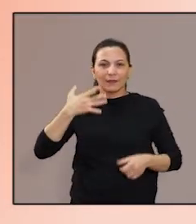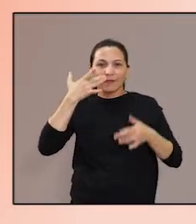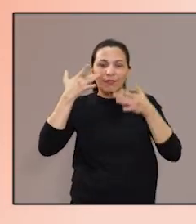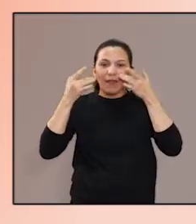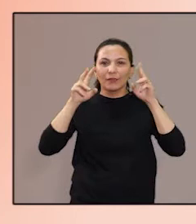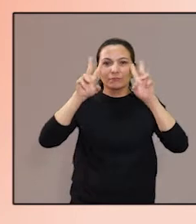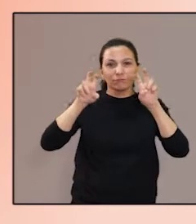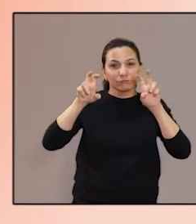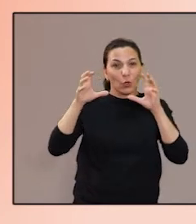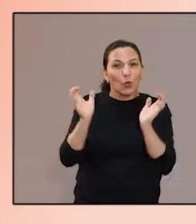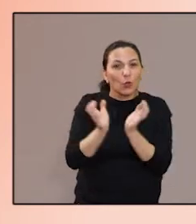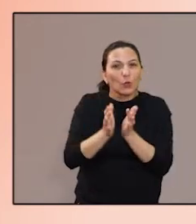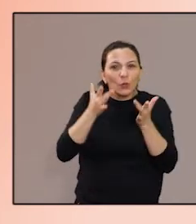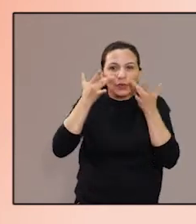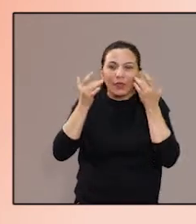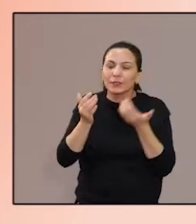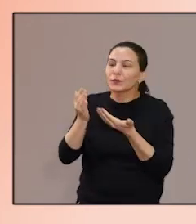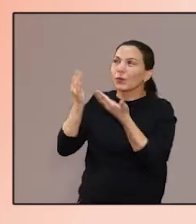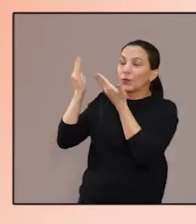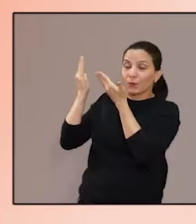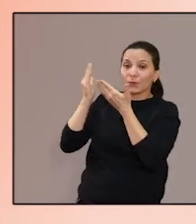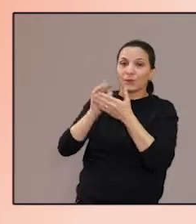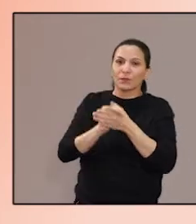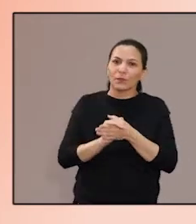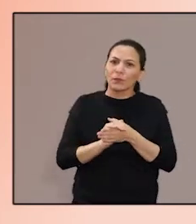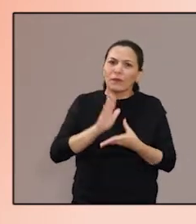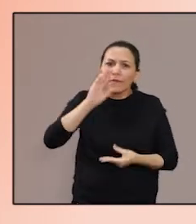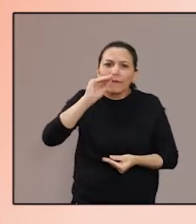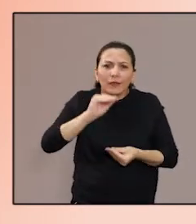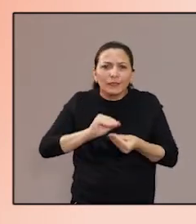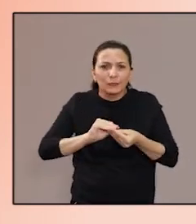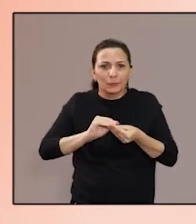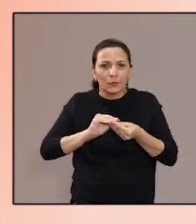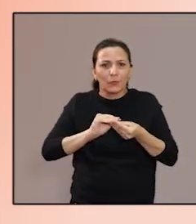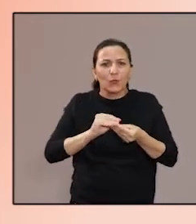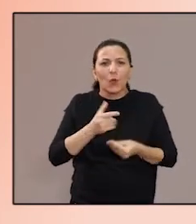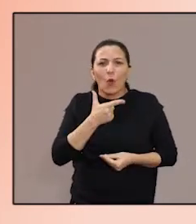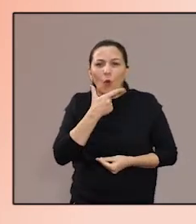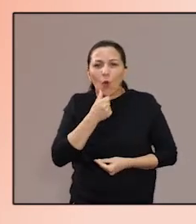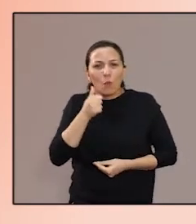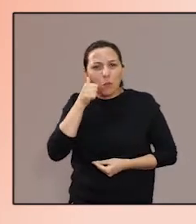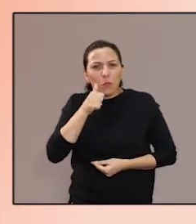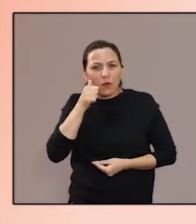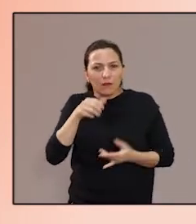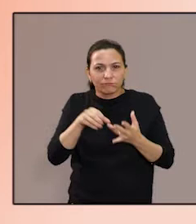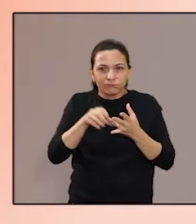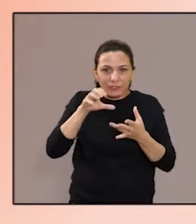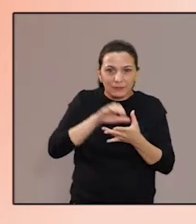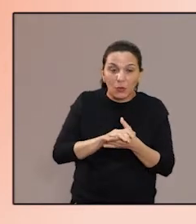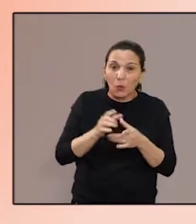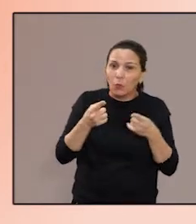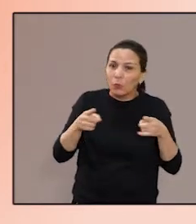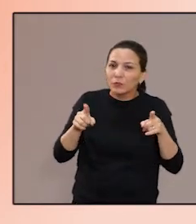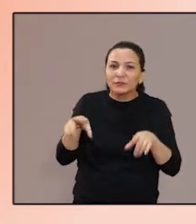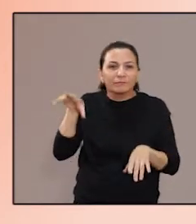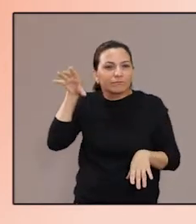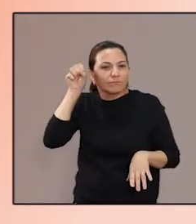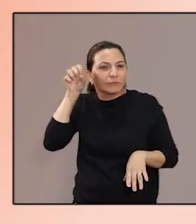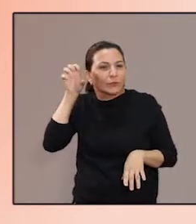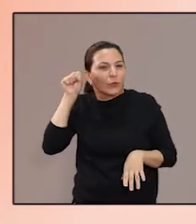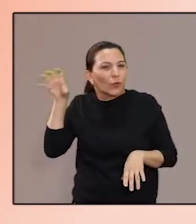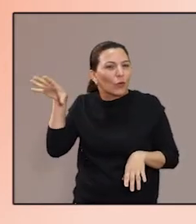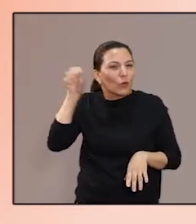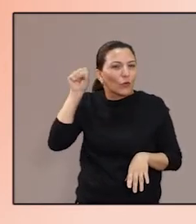Nós ou Ninguém Podia Ouvir Os Olhos Dela, da Companhia Entre Nós. No palco, um casal ouve jazz enquanto